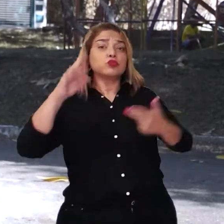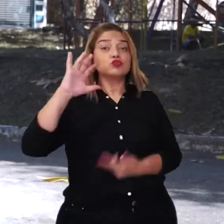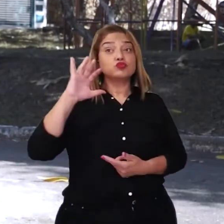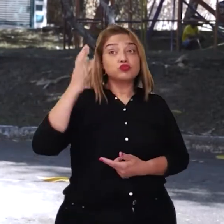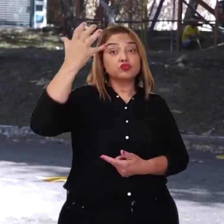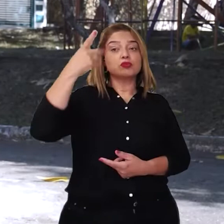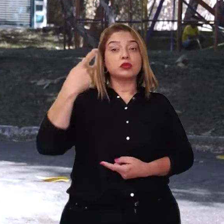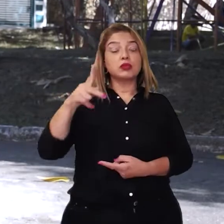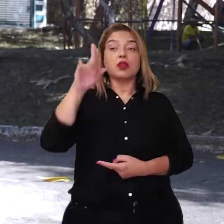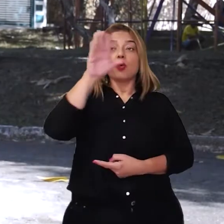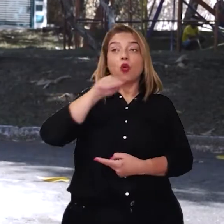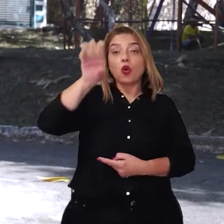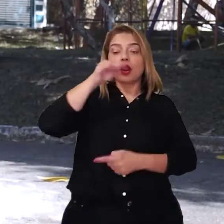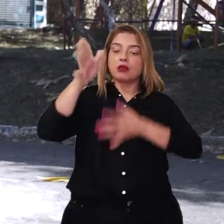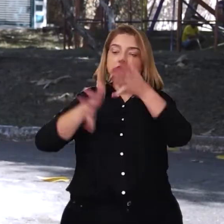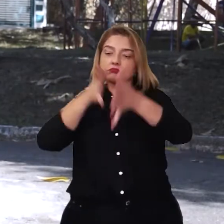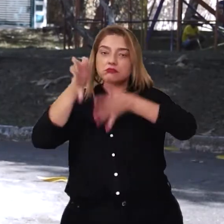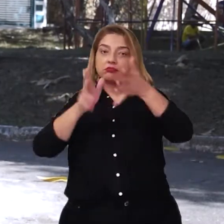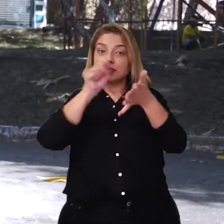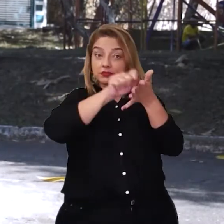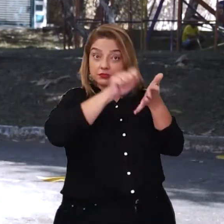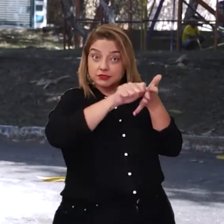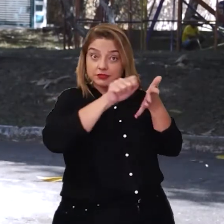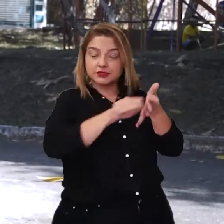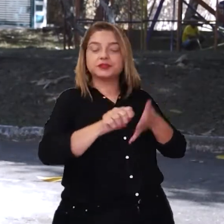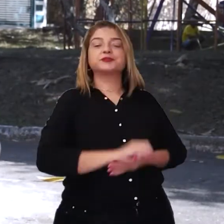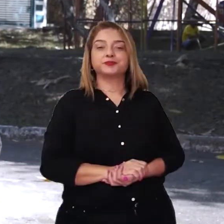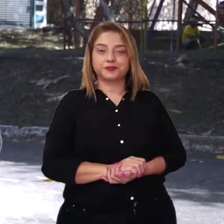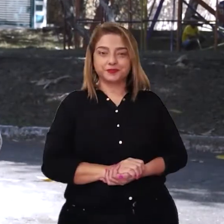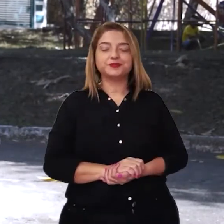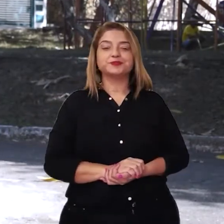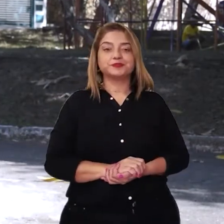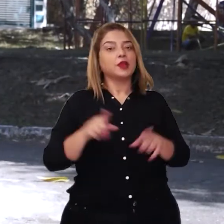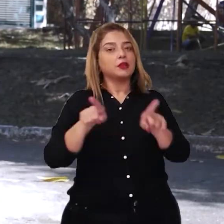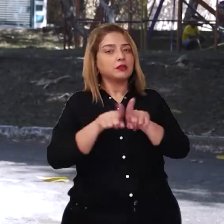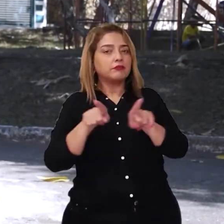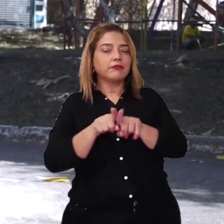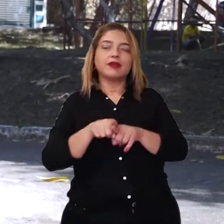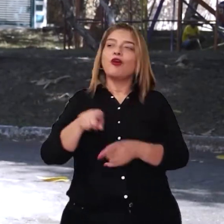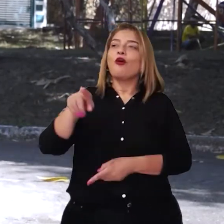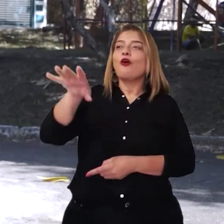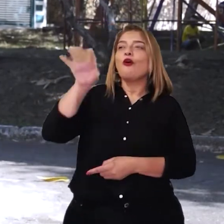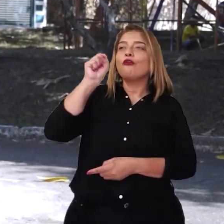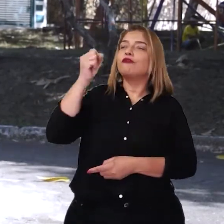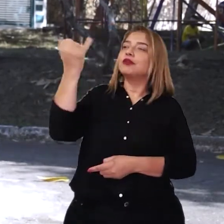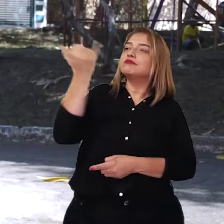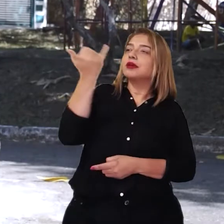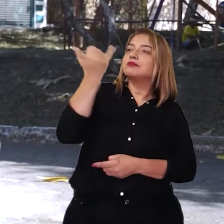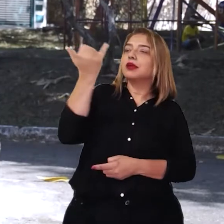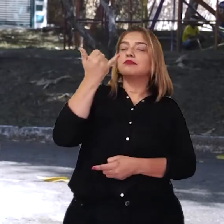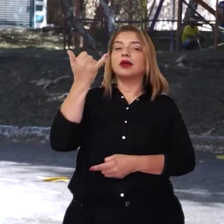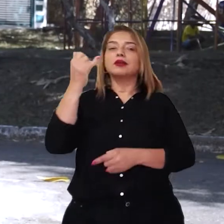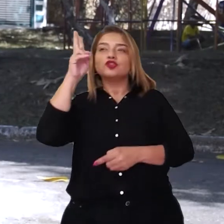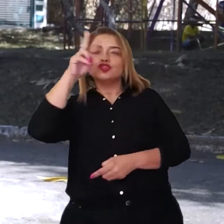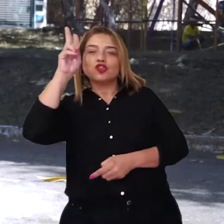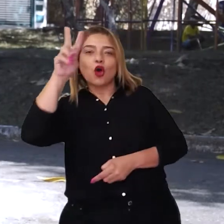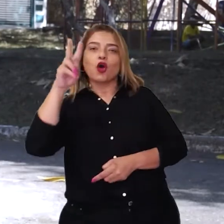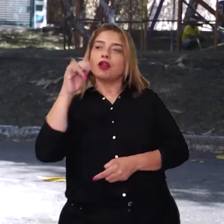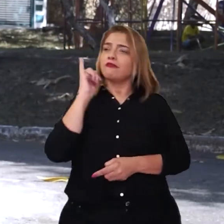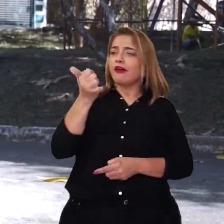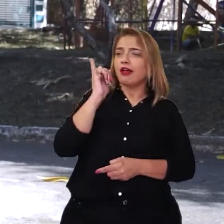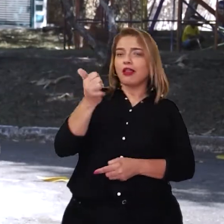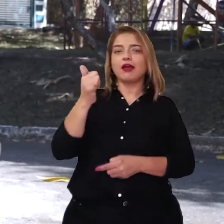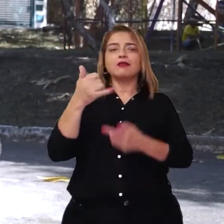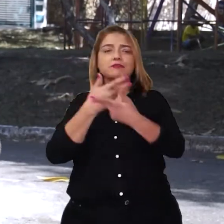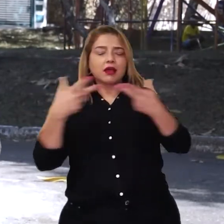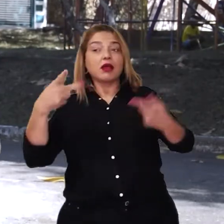envolvem as culturas orais e as culturas do escrito. E claro, ouvir e contar histórias deve fazer parte da rotina das